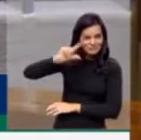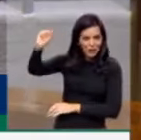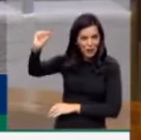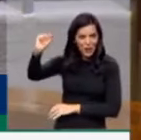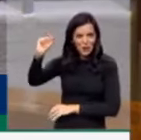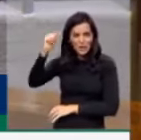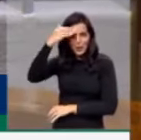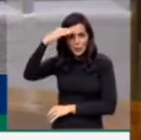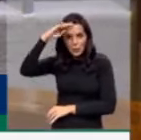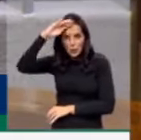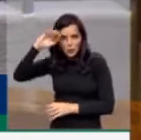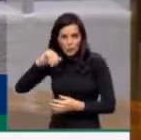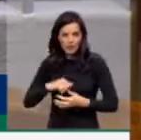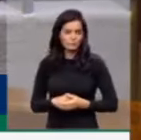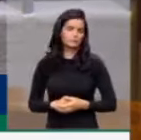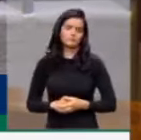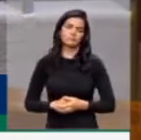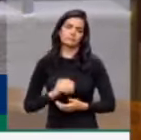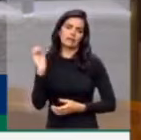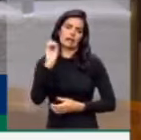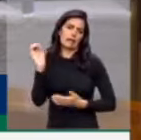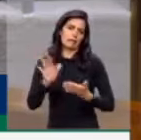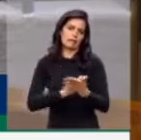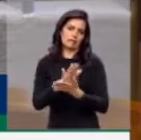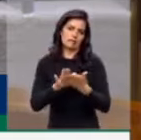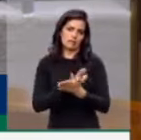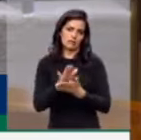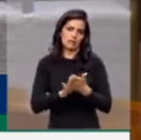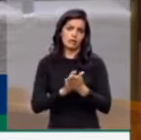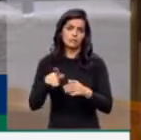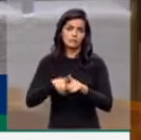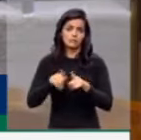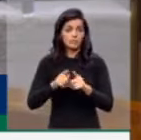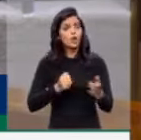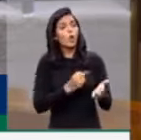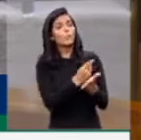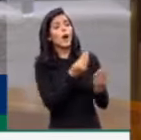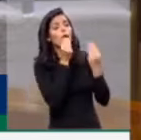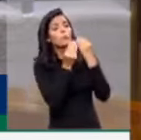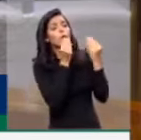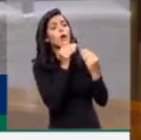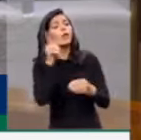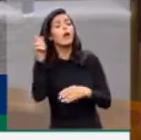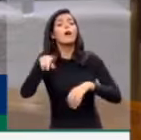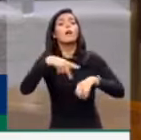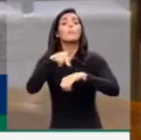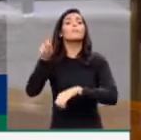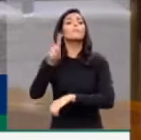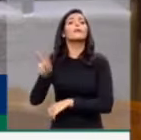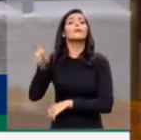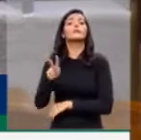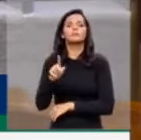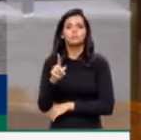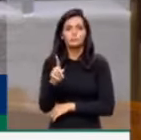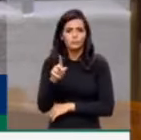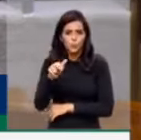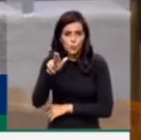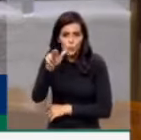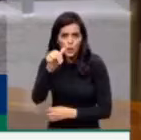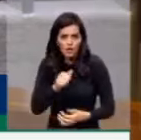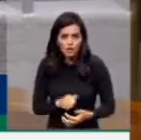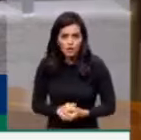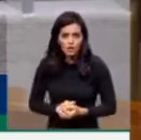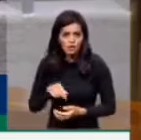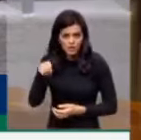lugar. Lula nunca mandou um cidadão ir comprar comida na Venezuela. Lula nunca abaixou a cabeça e nunca